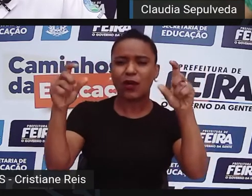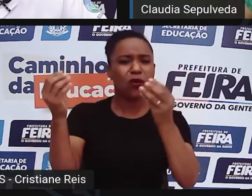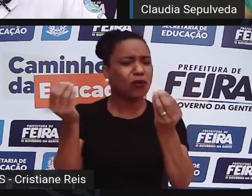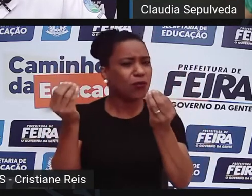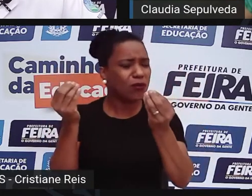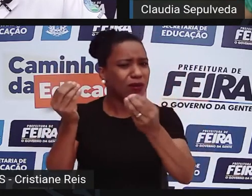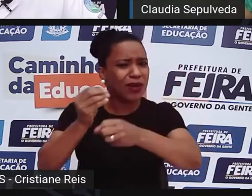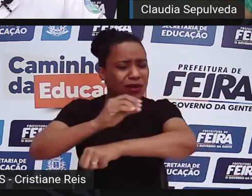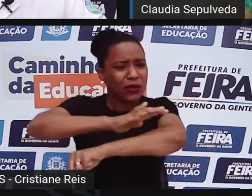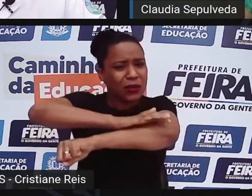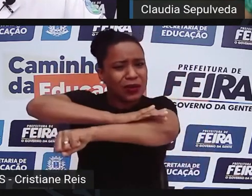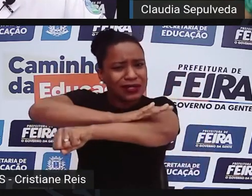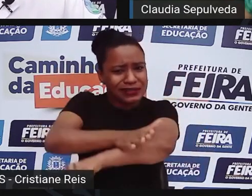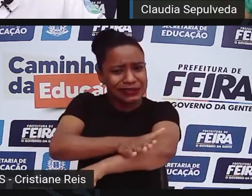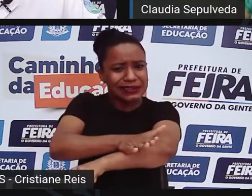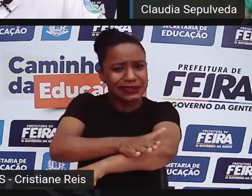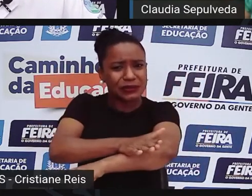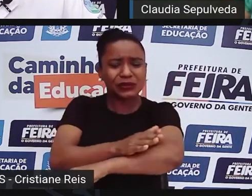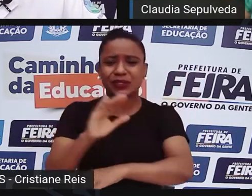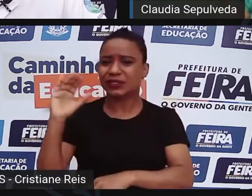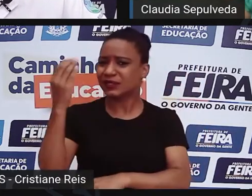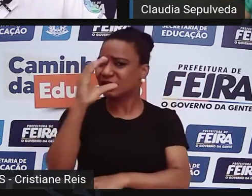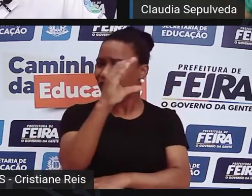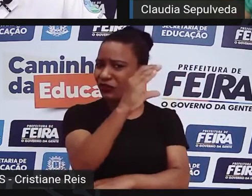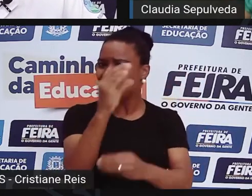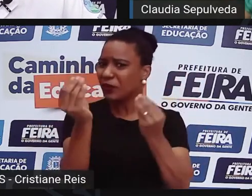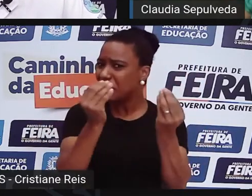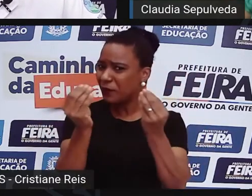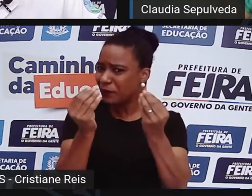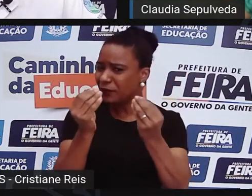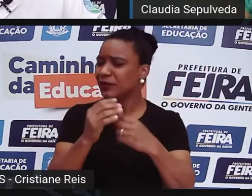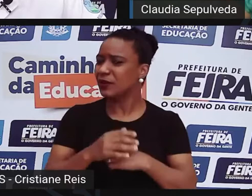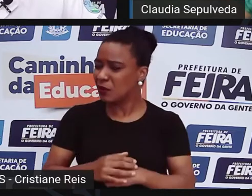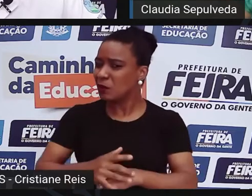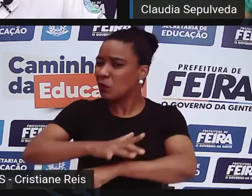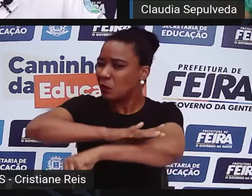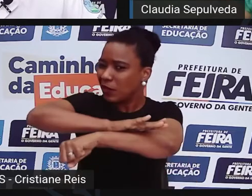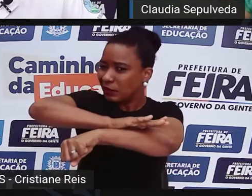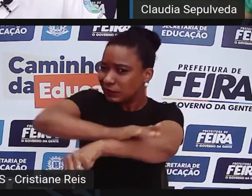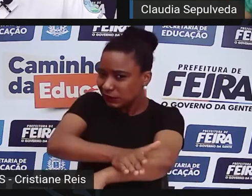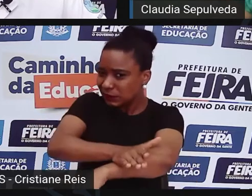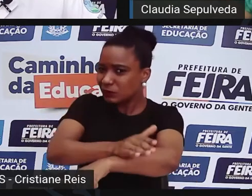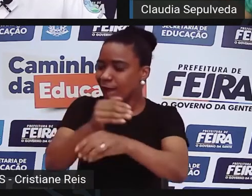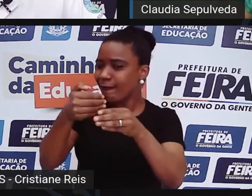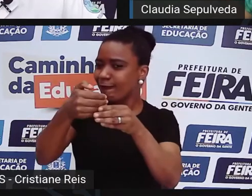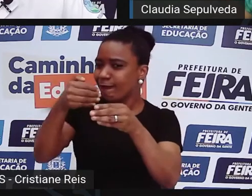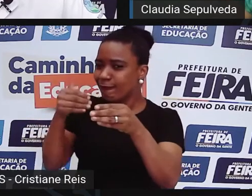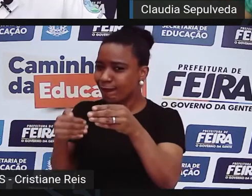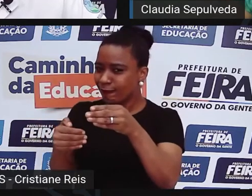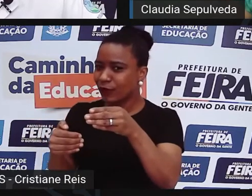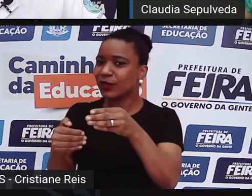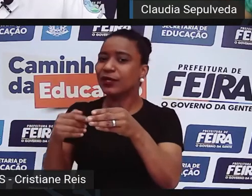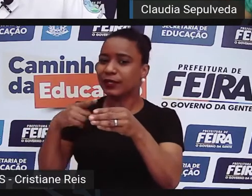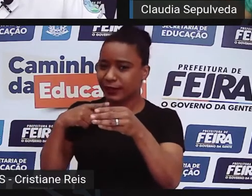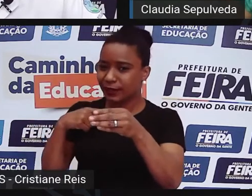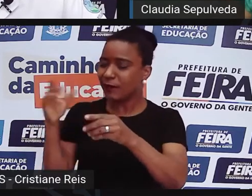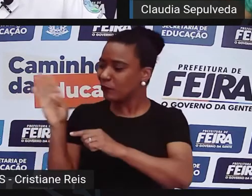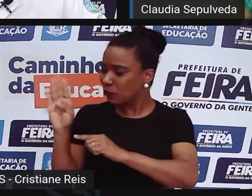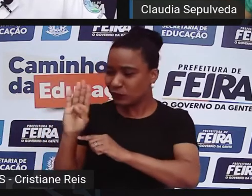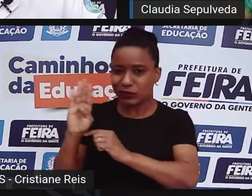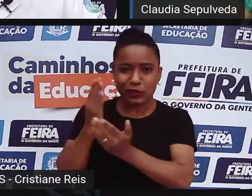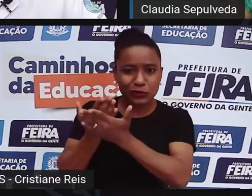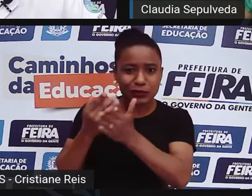de como o racismo estrutural tem relação com a produção na biologia e, portanto,